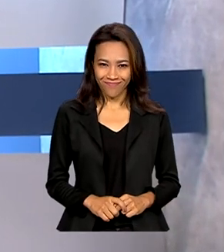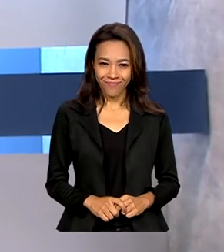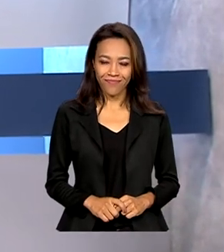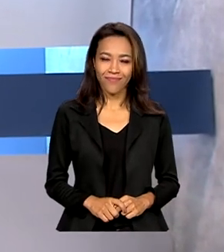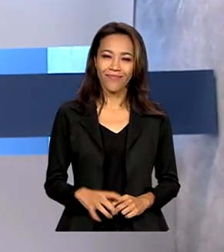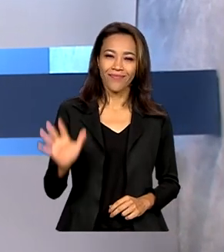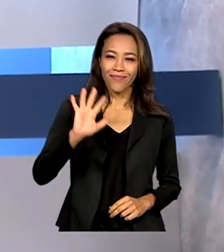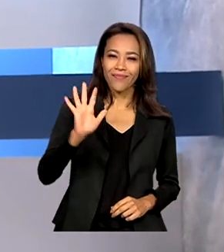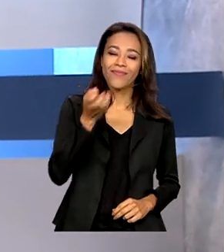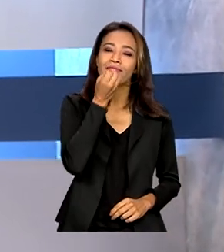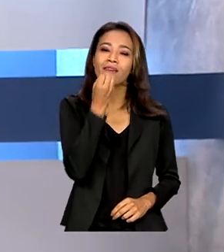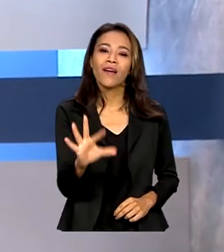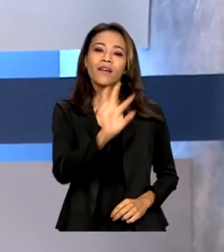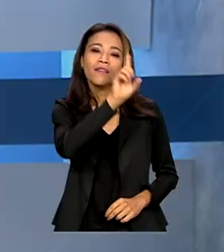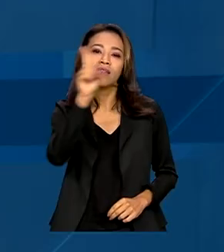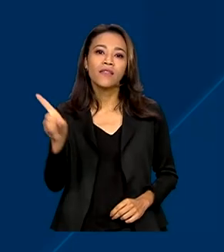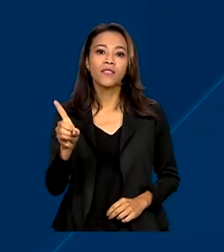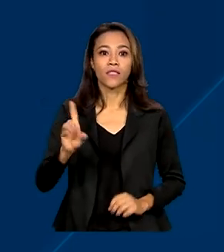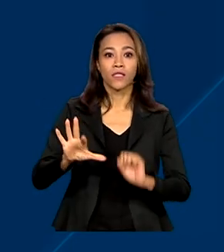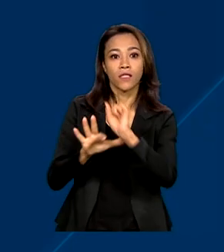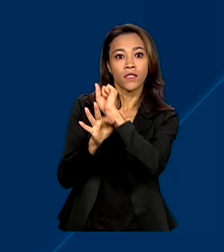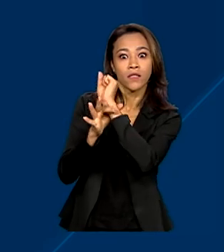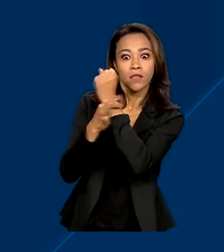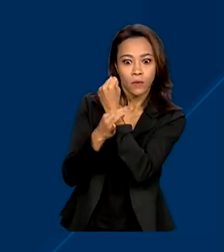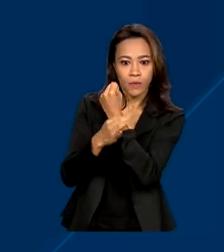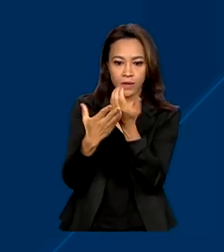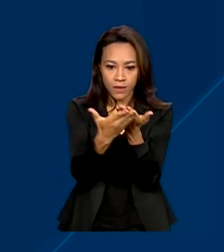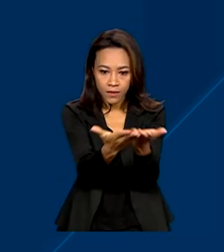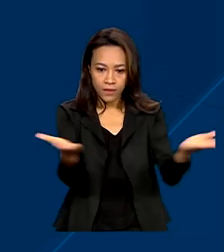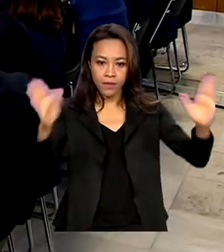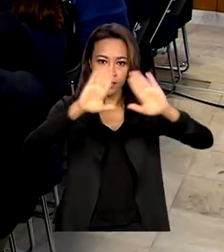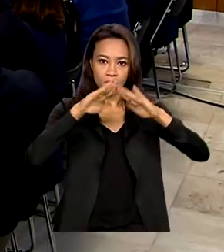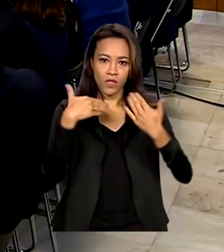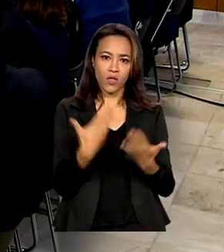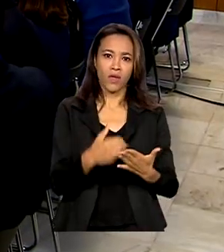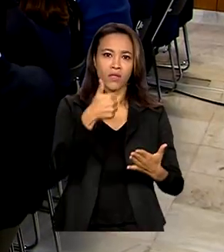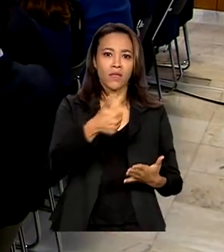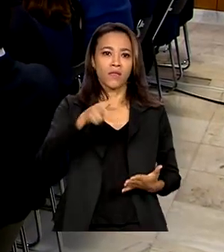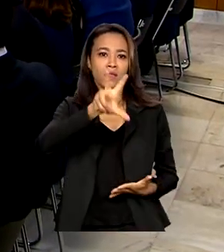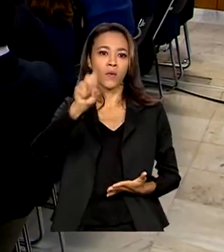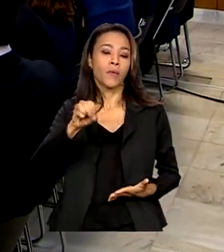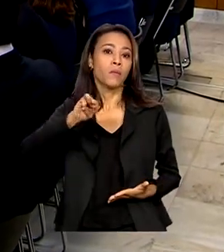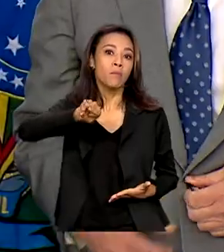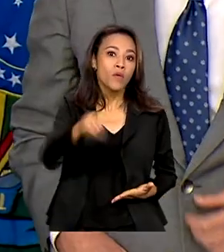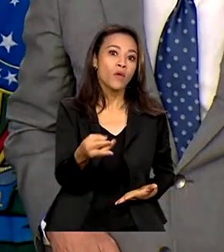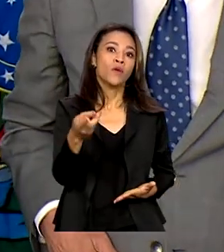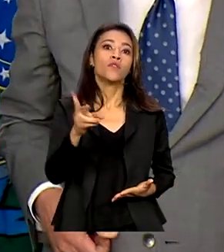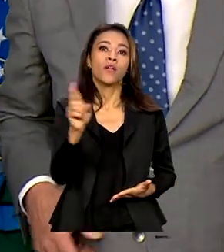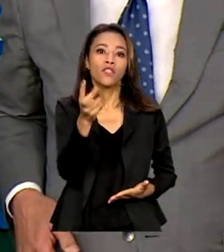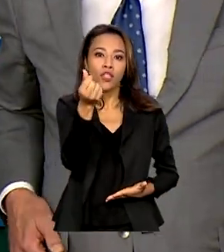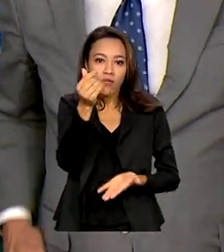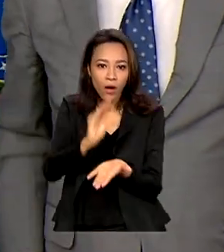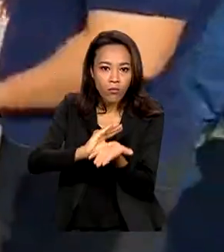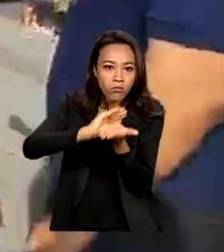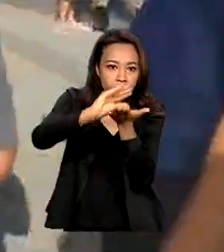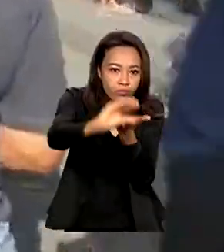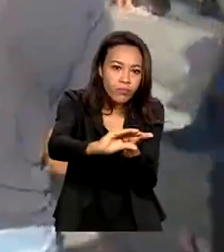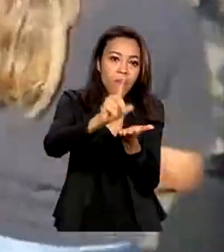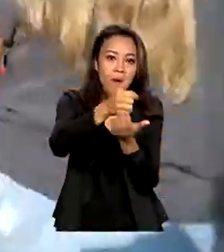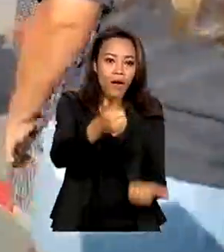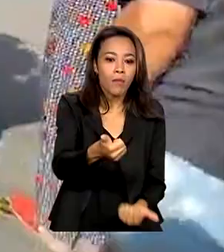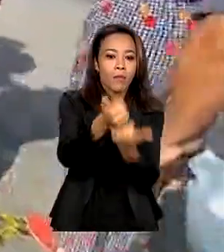Olá, bom dia! Segurança nas escolas, 150 milhões de reais vão ser liberados para reforçar o